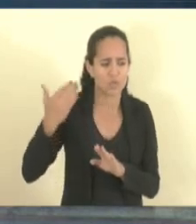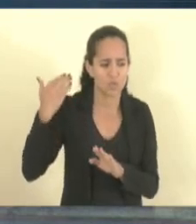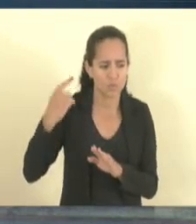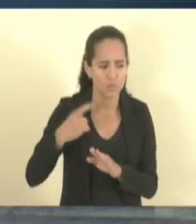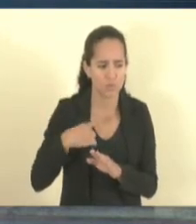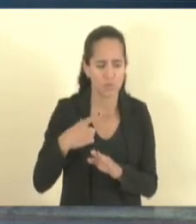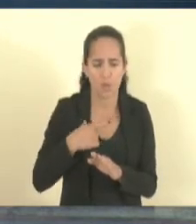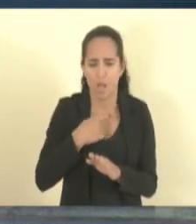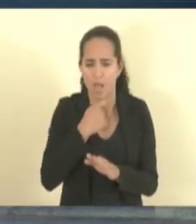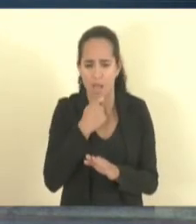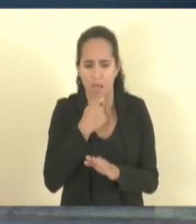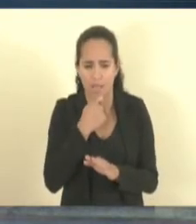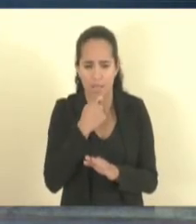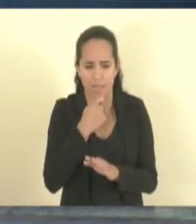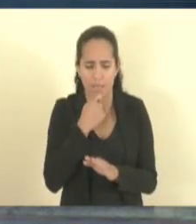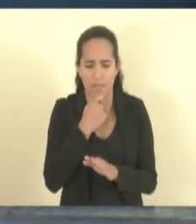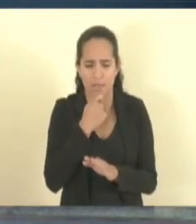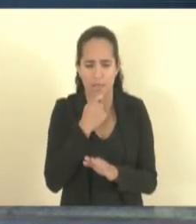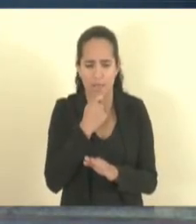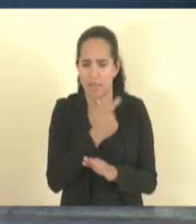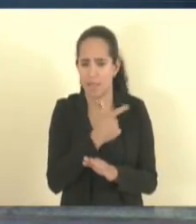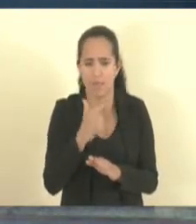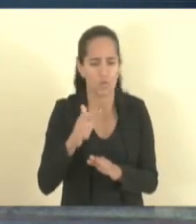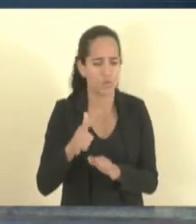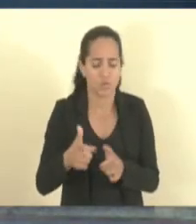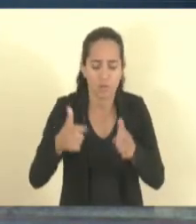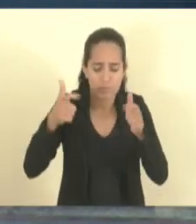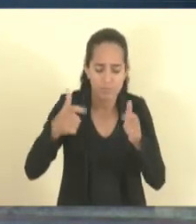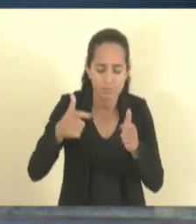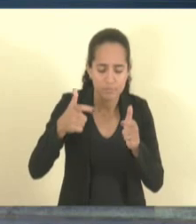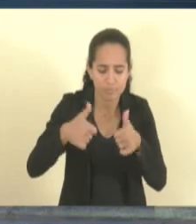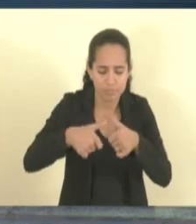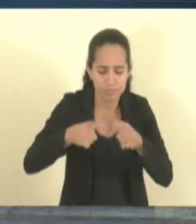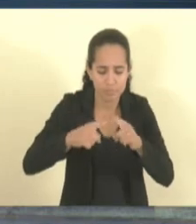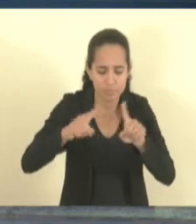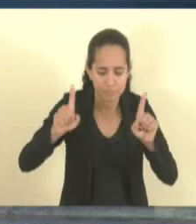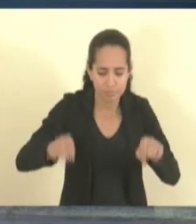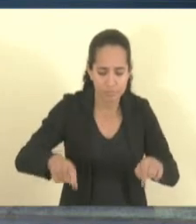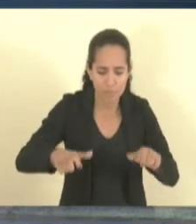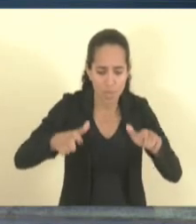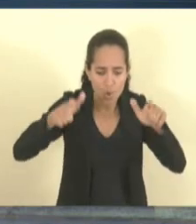nós ainda não tínhamos agência no Espírito Santo.